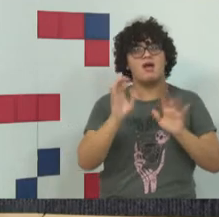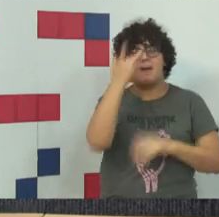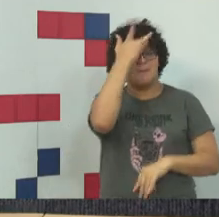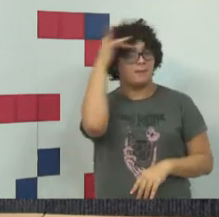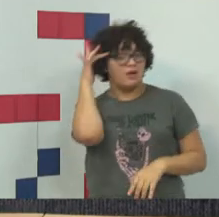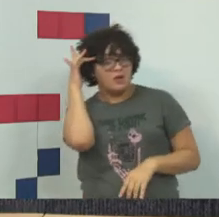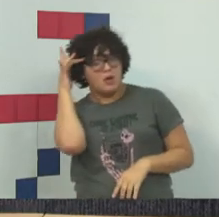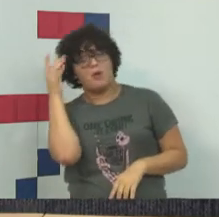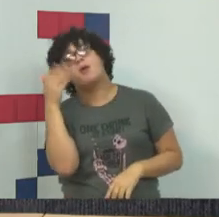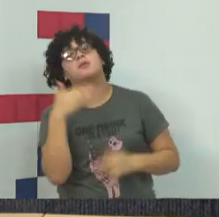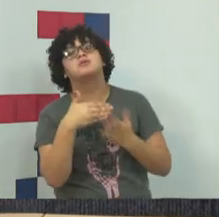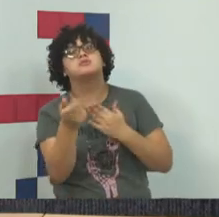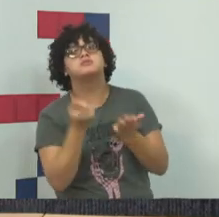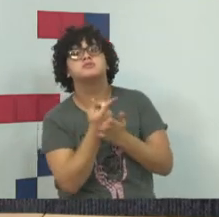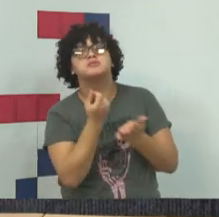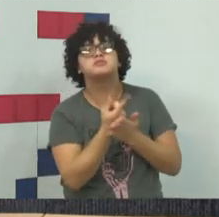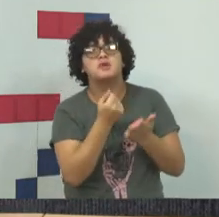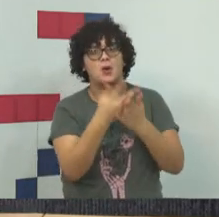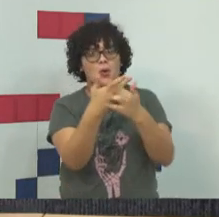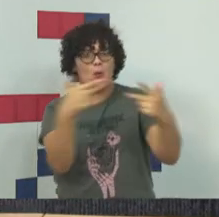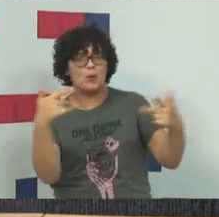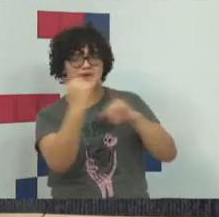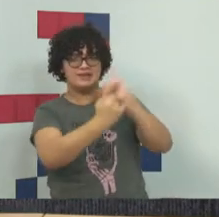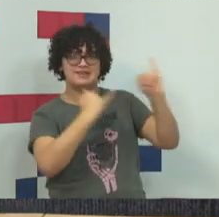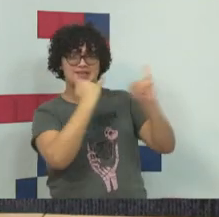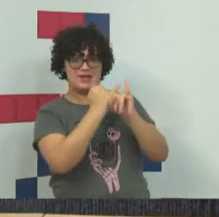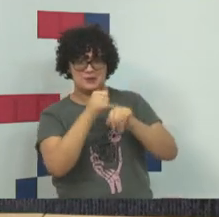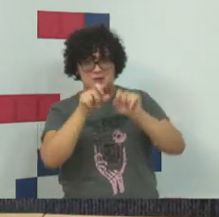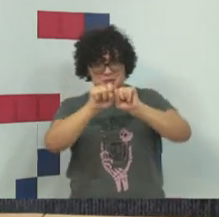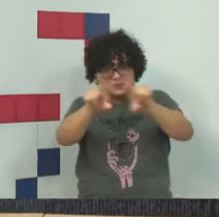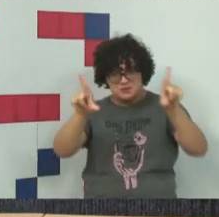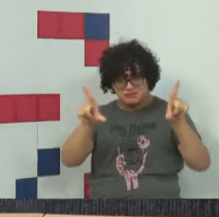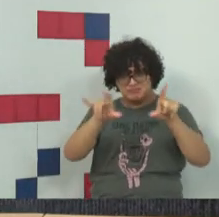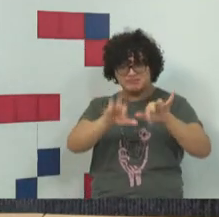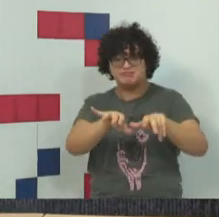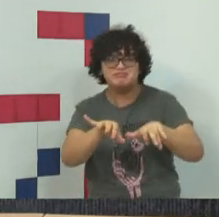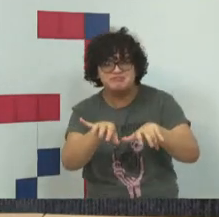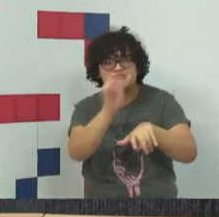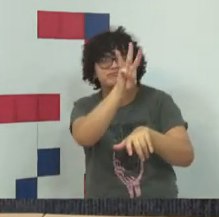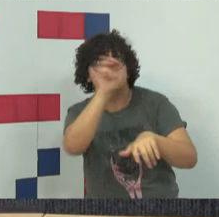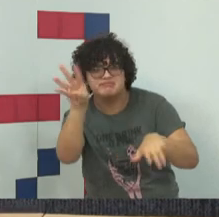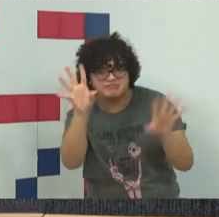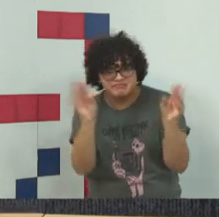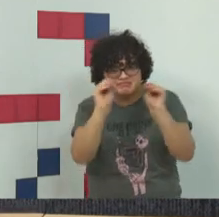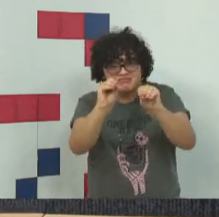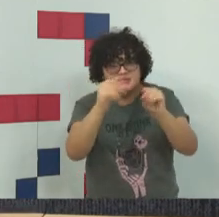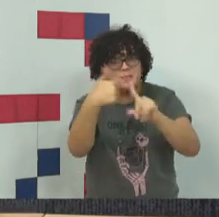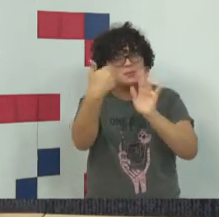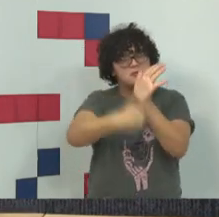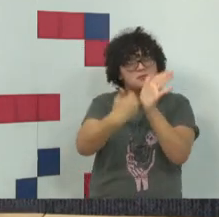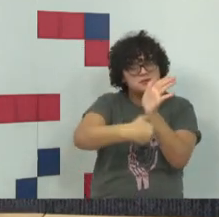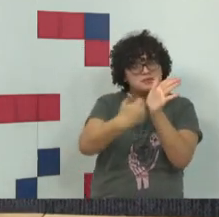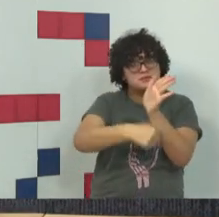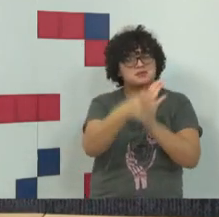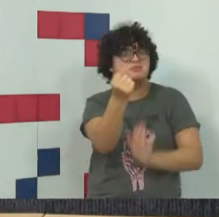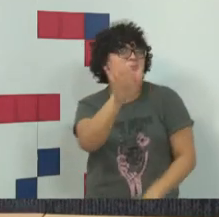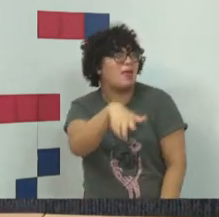começaram a comprar coisas à distância, houve uma redução significativa dos custos, até por conta da